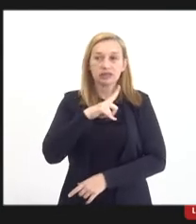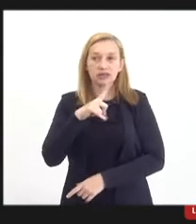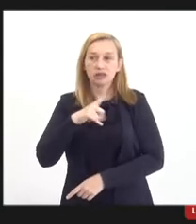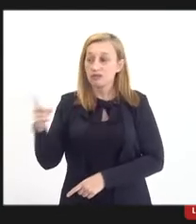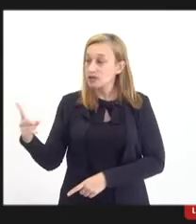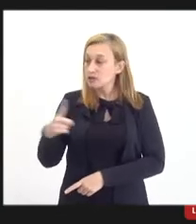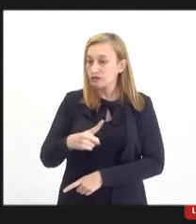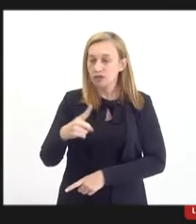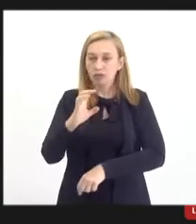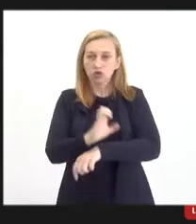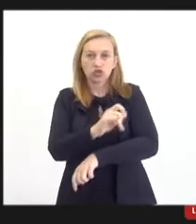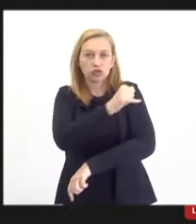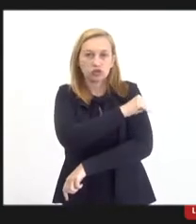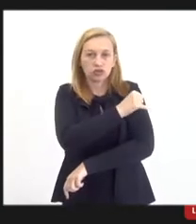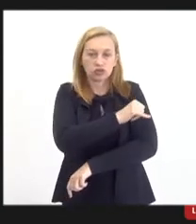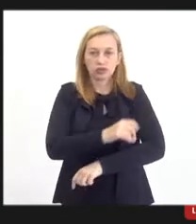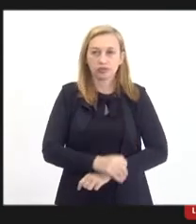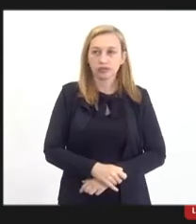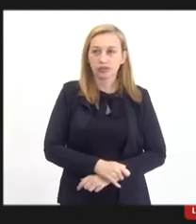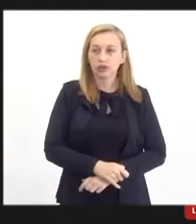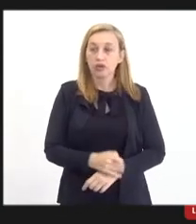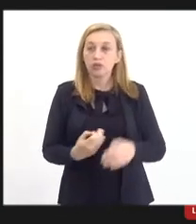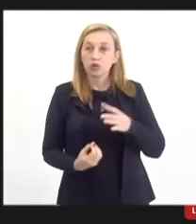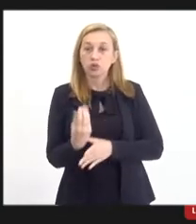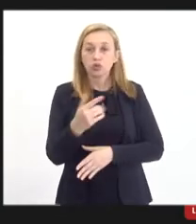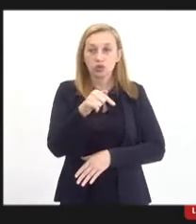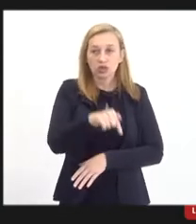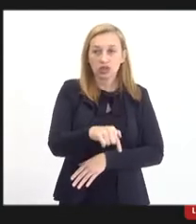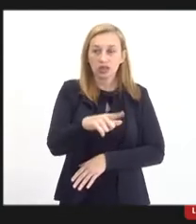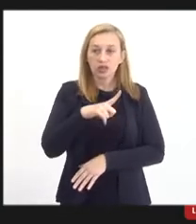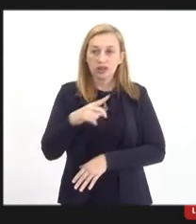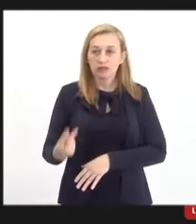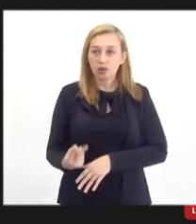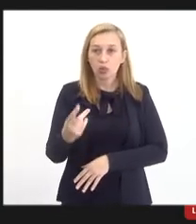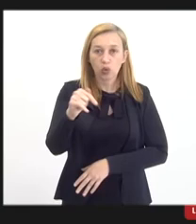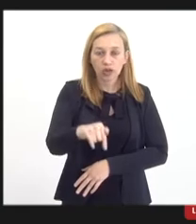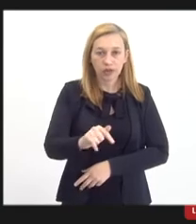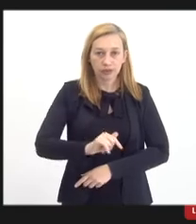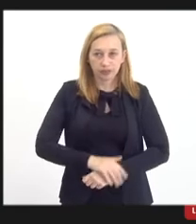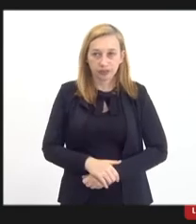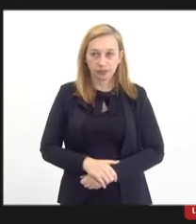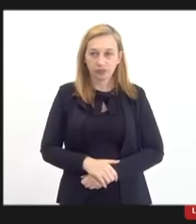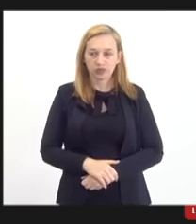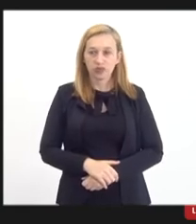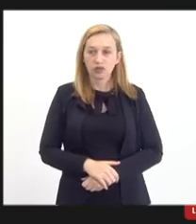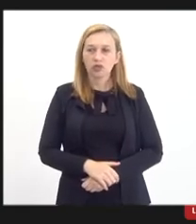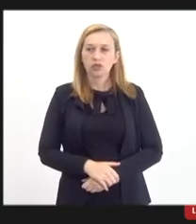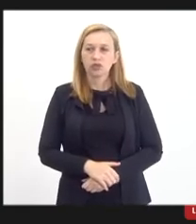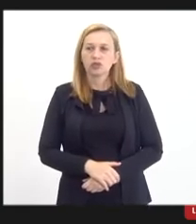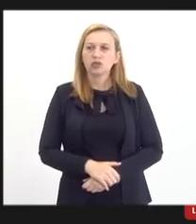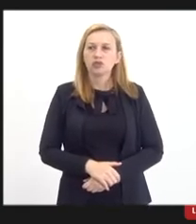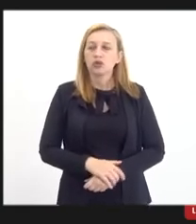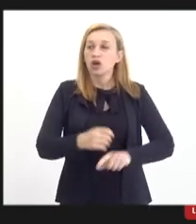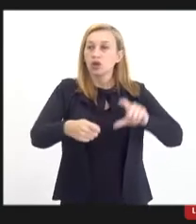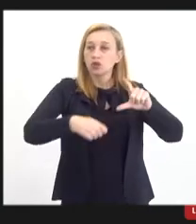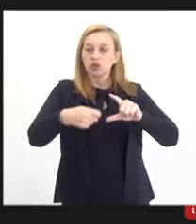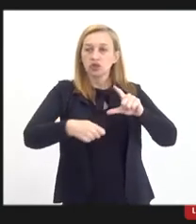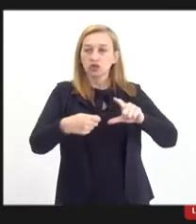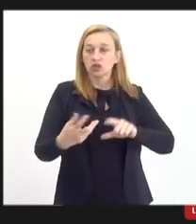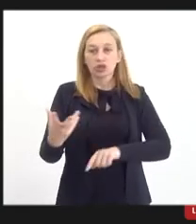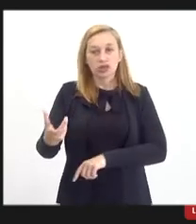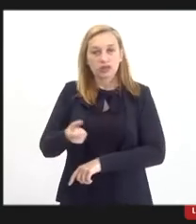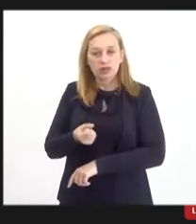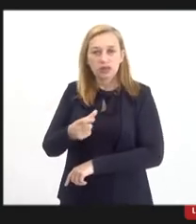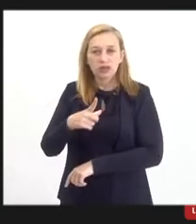vir para o Estado do Rio de Janeiro, produzir aqui, gerar valor aqui. E como o Alberto falou, existe o ganho, o efeito receita quando